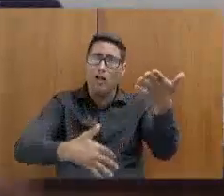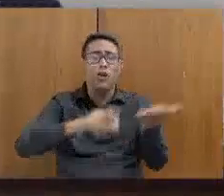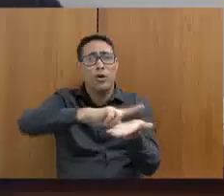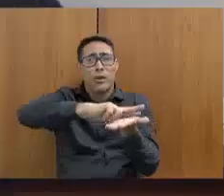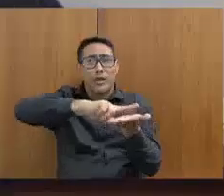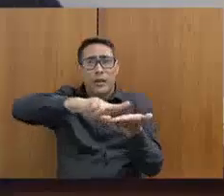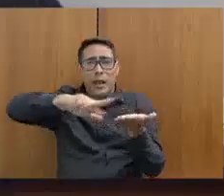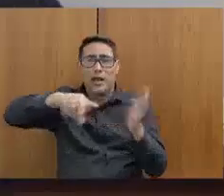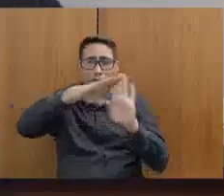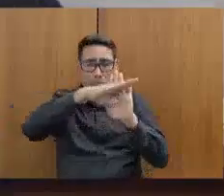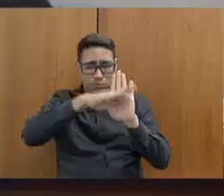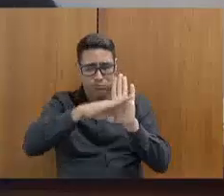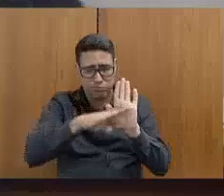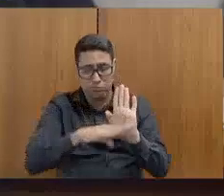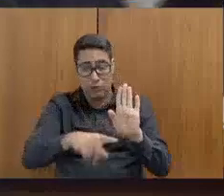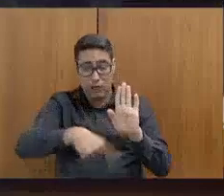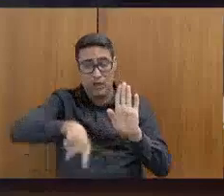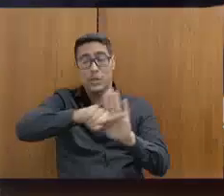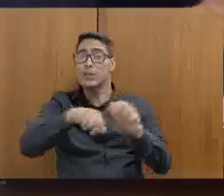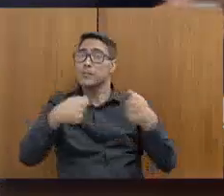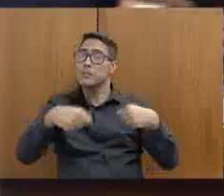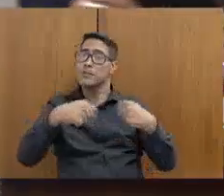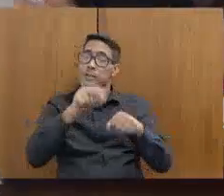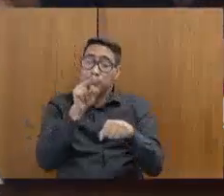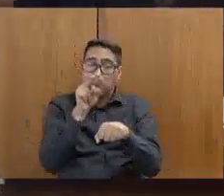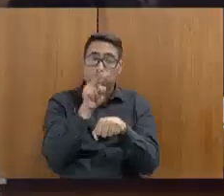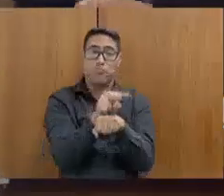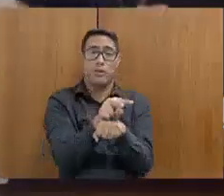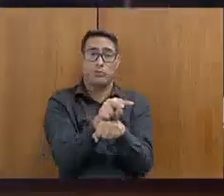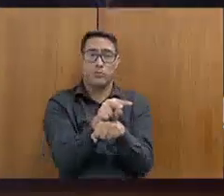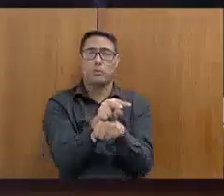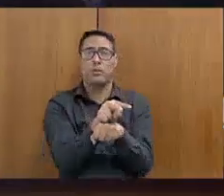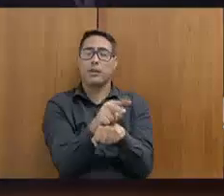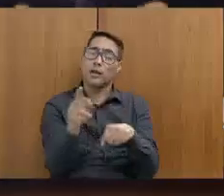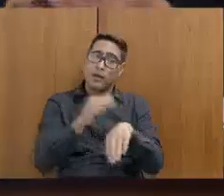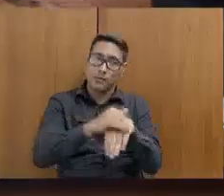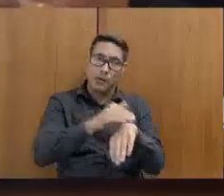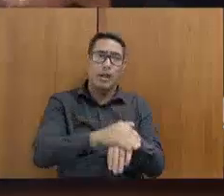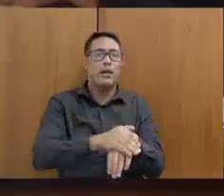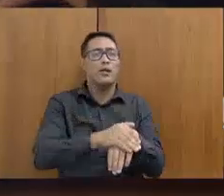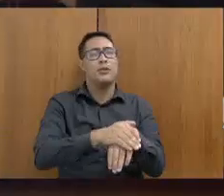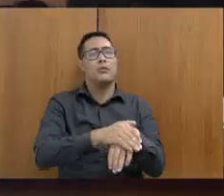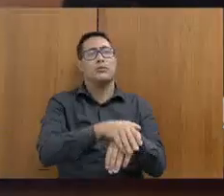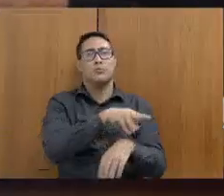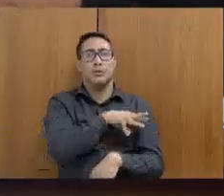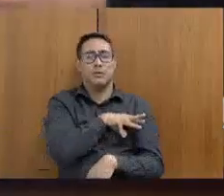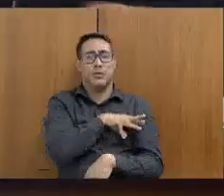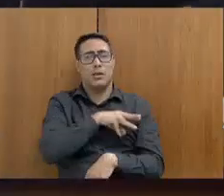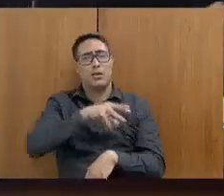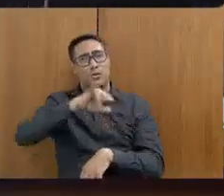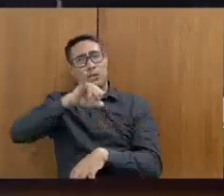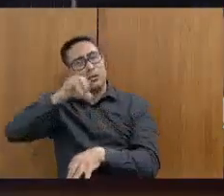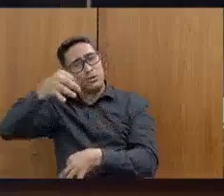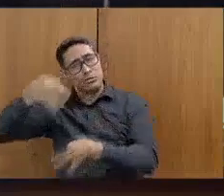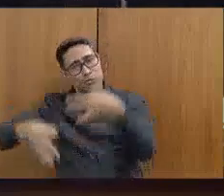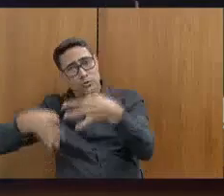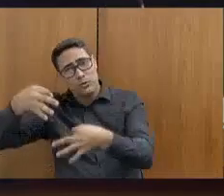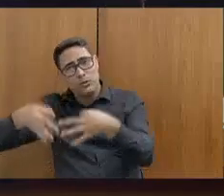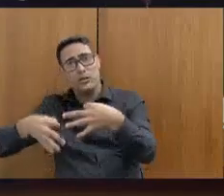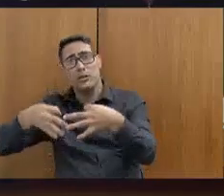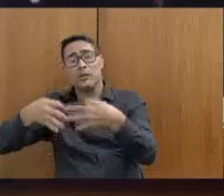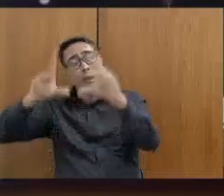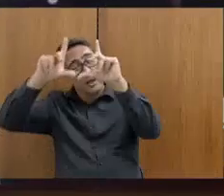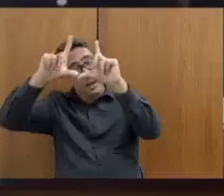precisamos acompanhar essas recomendações do Ministério da Justiça para reduzir as torturas aos